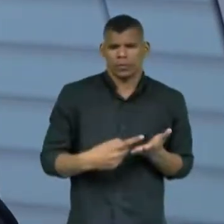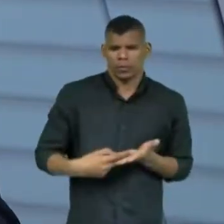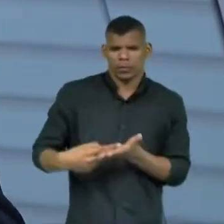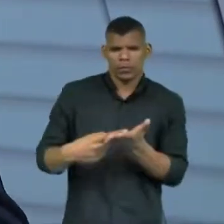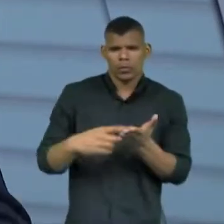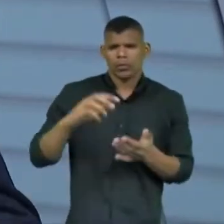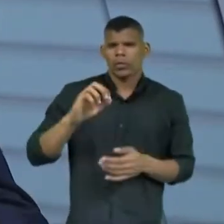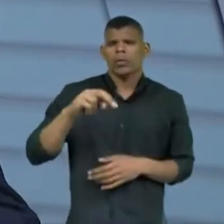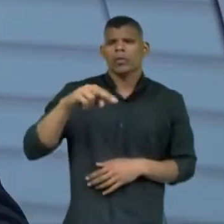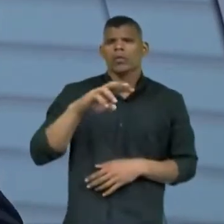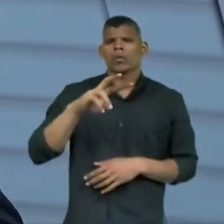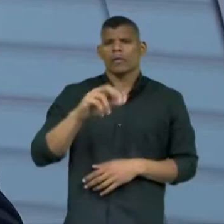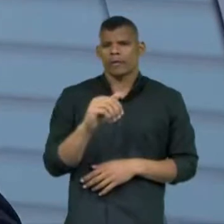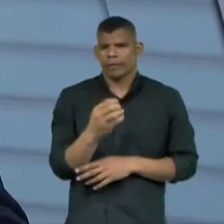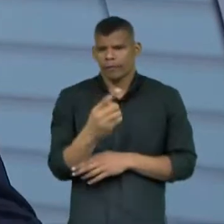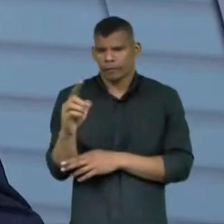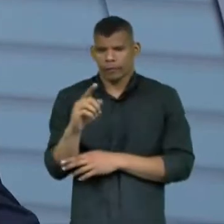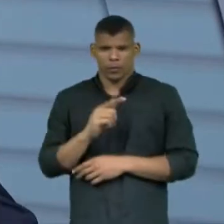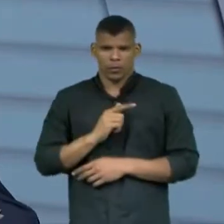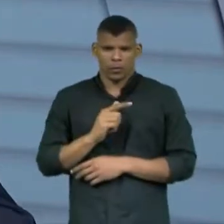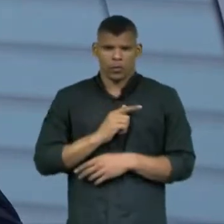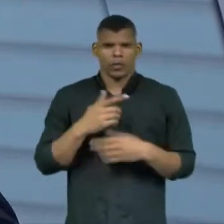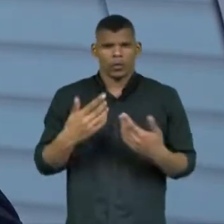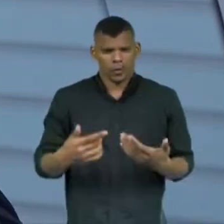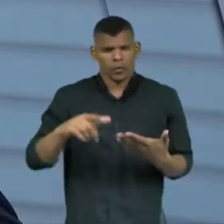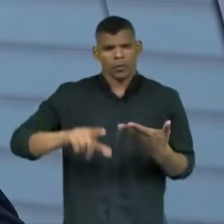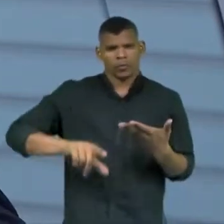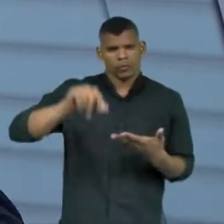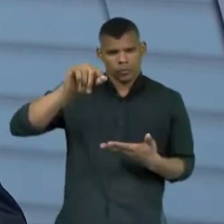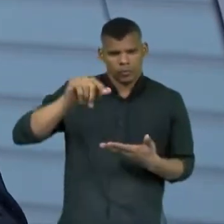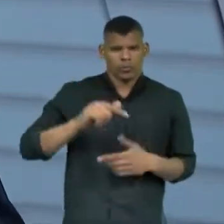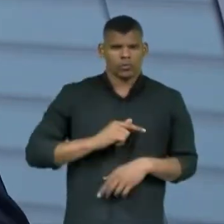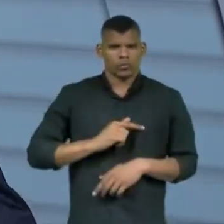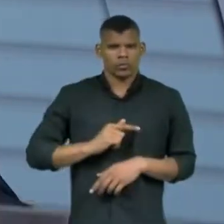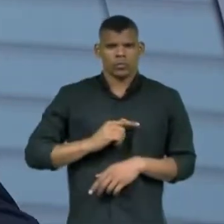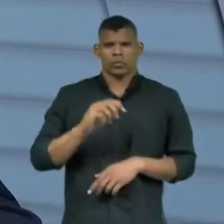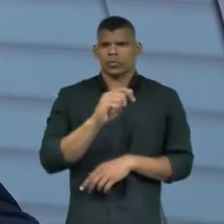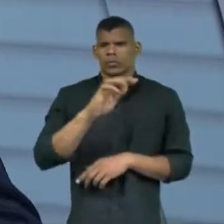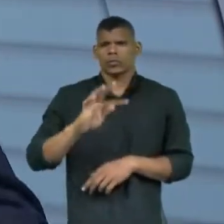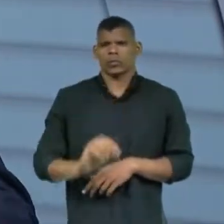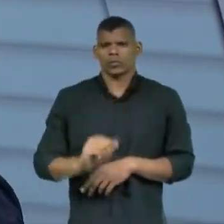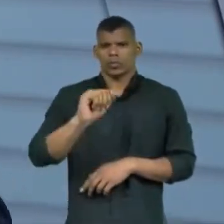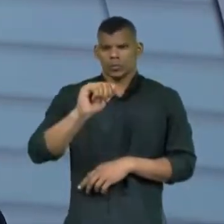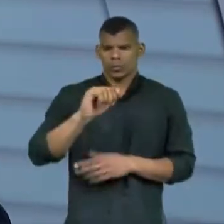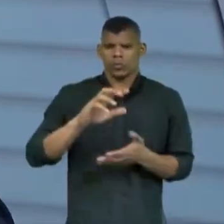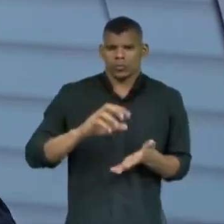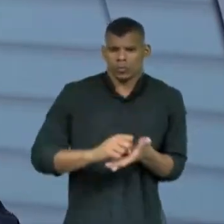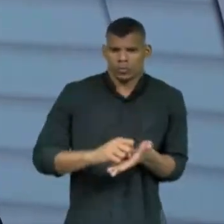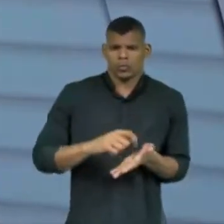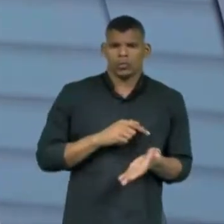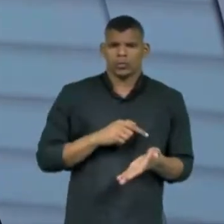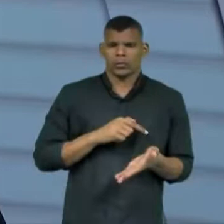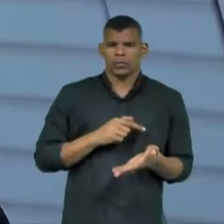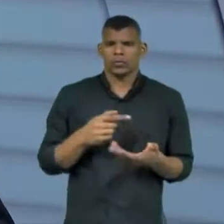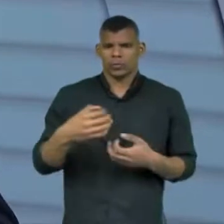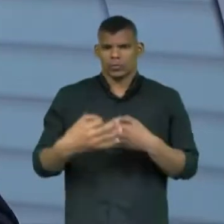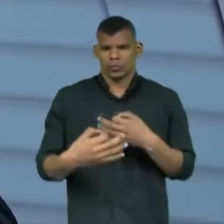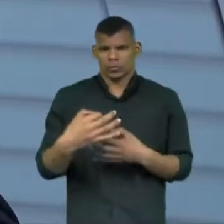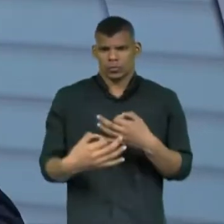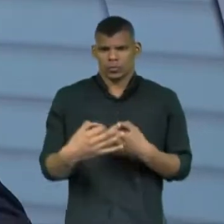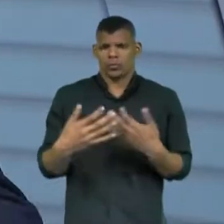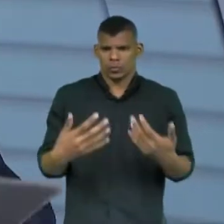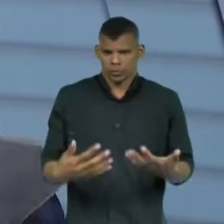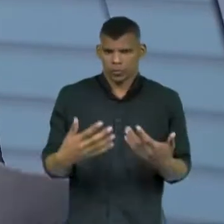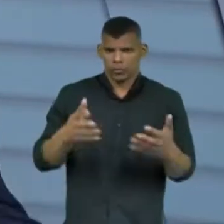depois que os partidos realizaram as convenções, os candidatos foram escolhidos, as atas das convenções registradas na Justiça Eleitoral, os